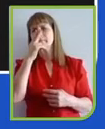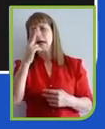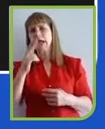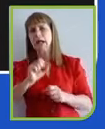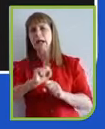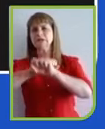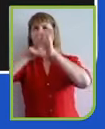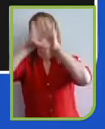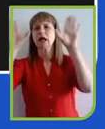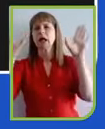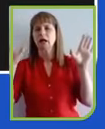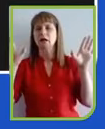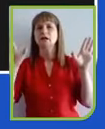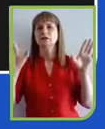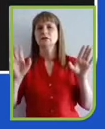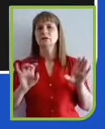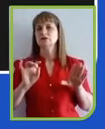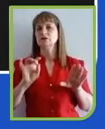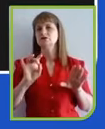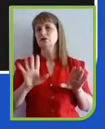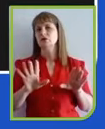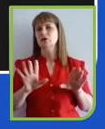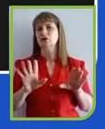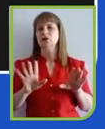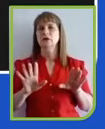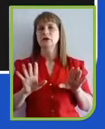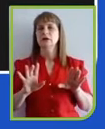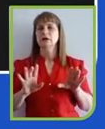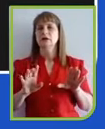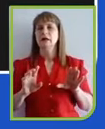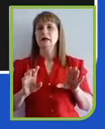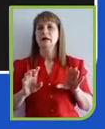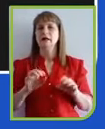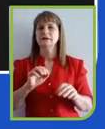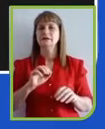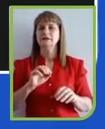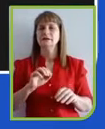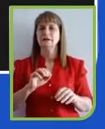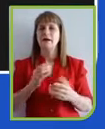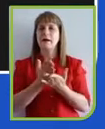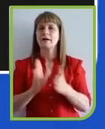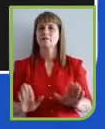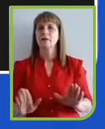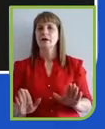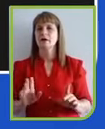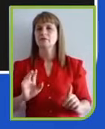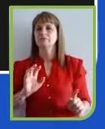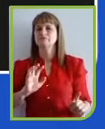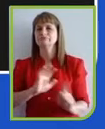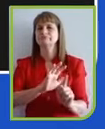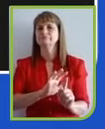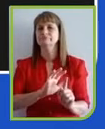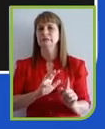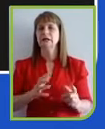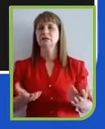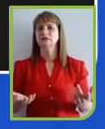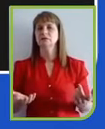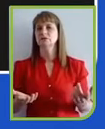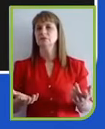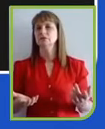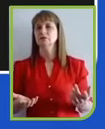zerar impactos já não é mais suficiente para nos tirar de uma rota de